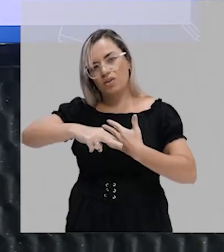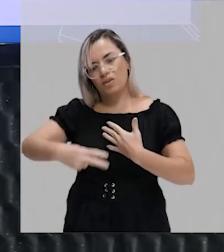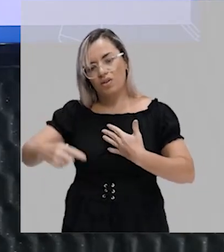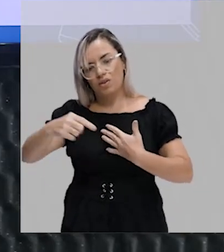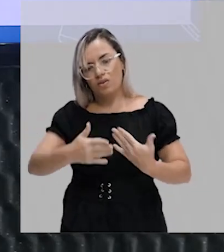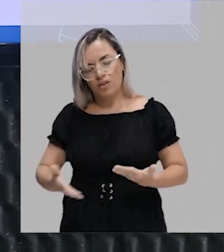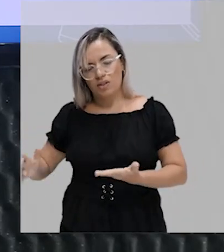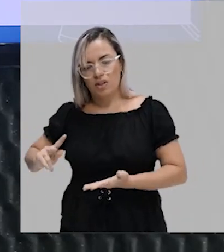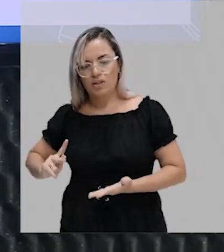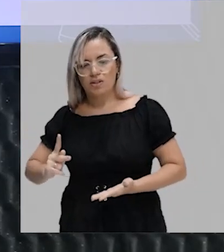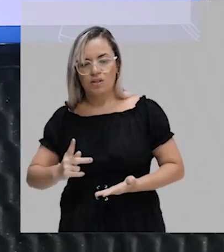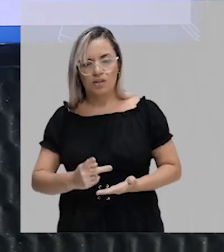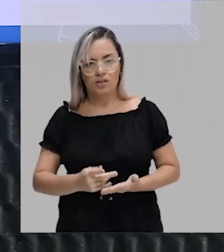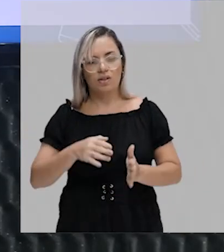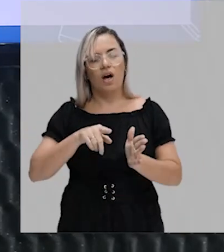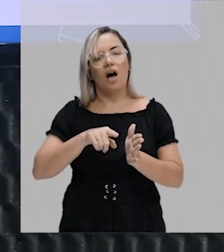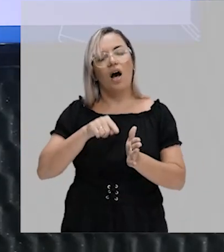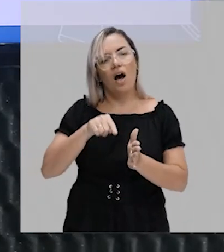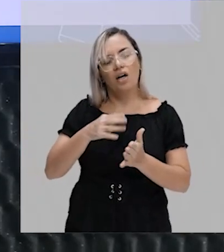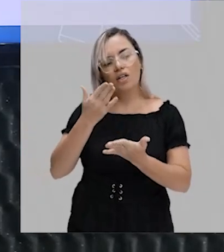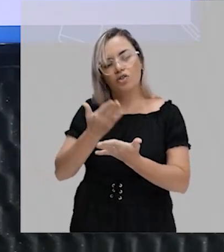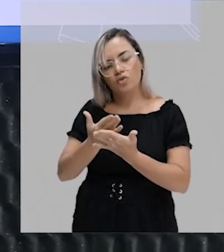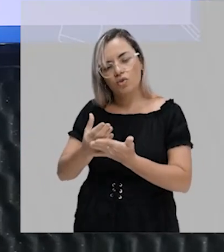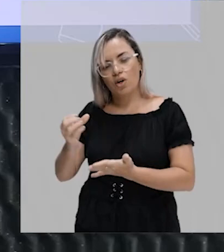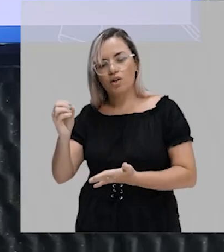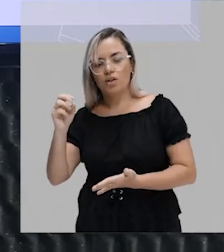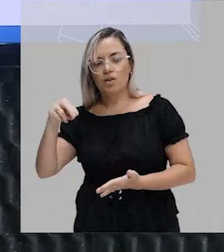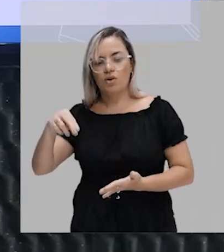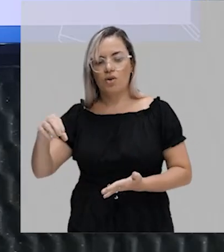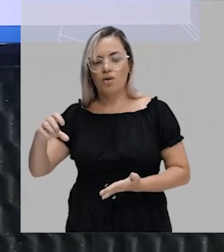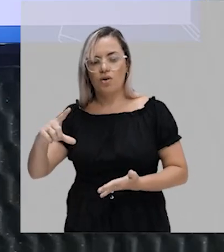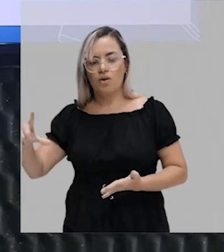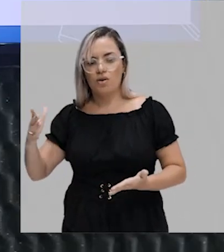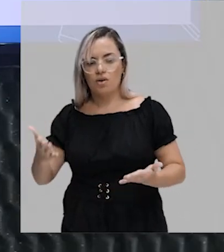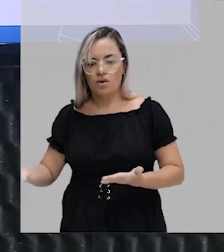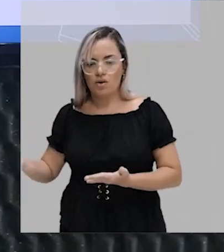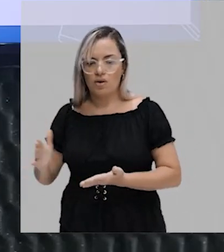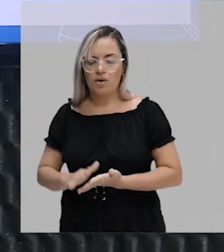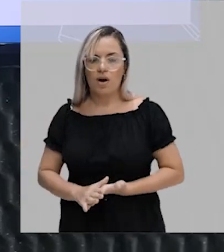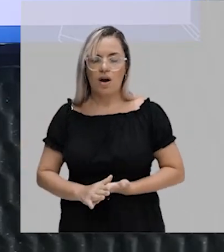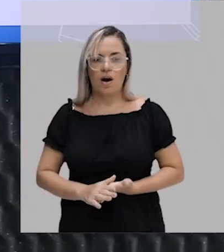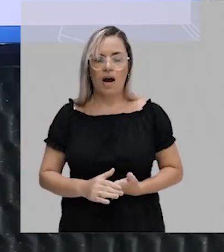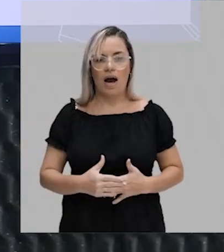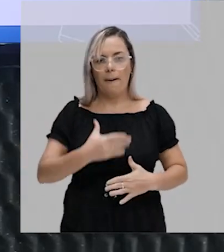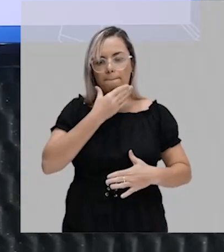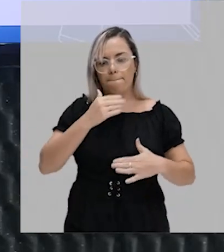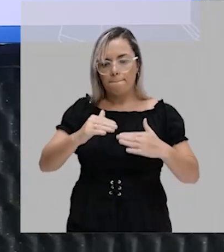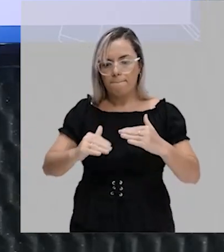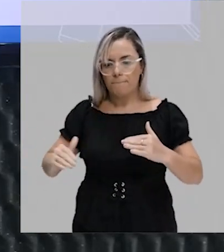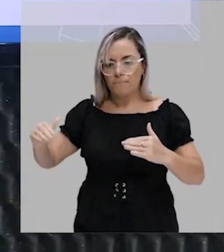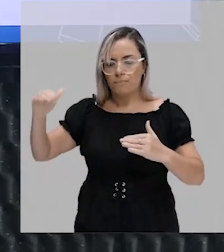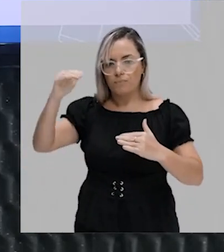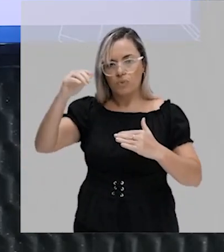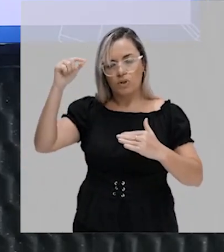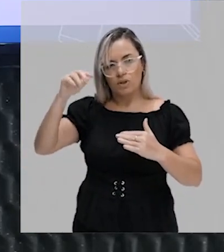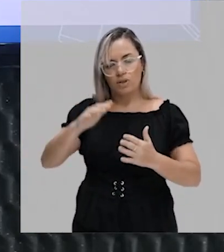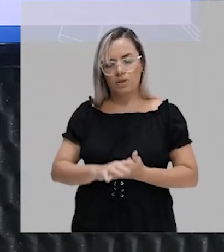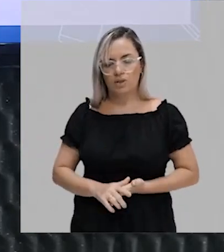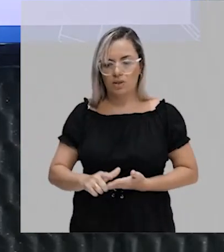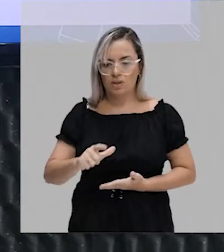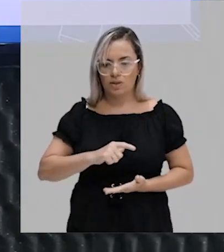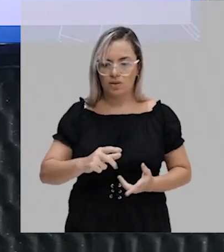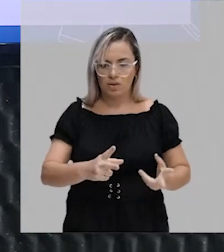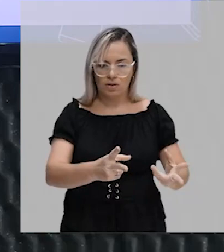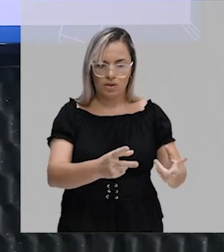Connell? A masculinidade hegemônica permite identificar a variação nos padrões de